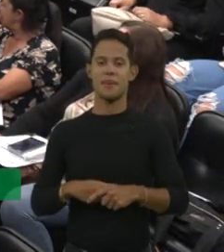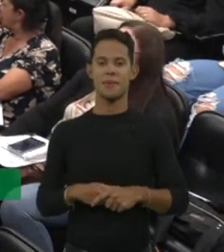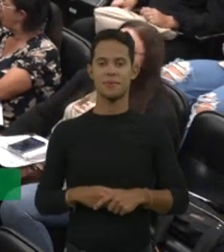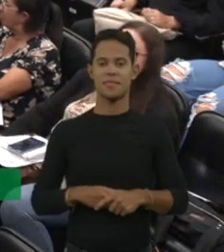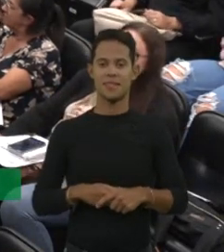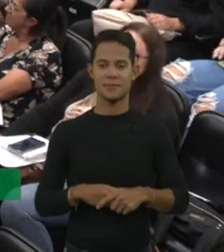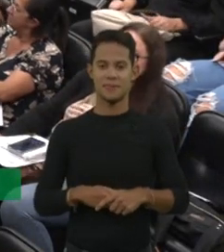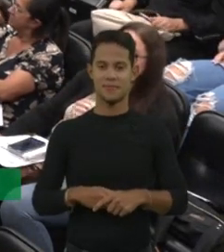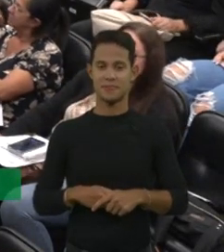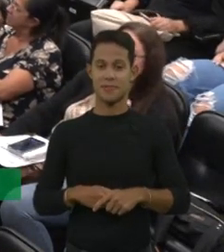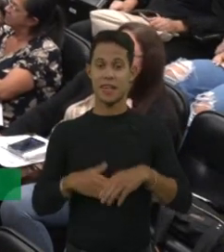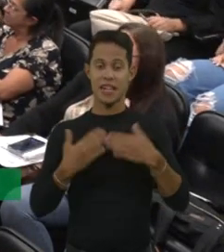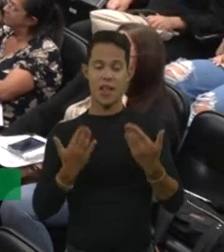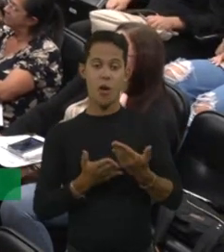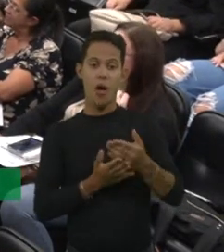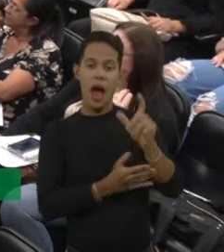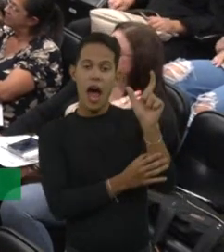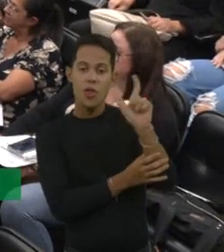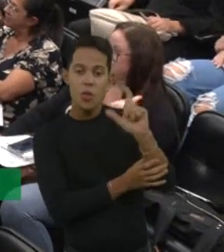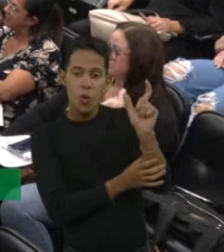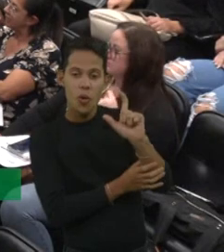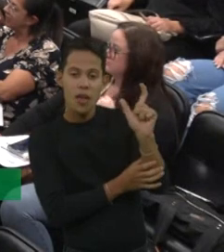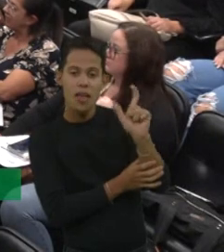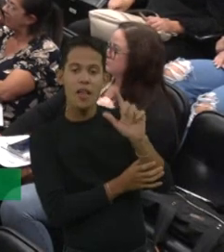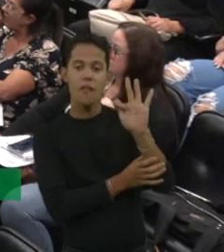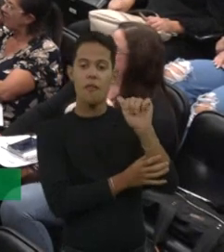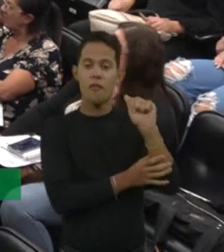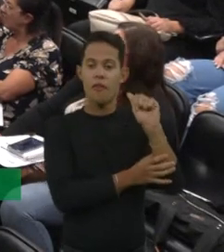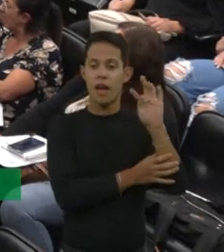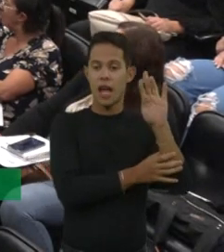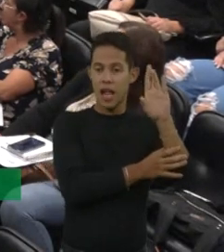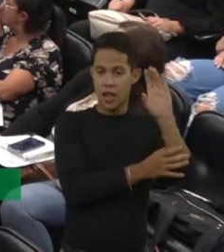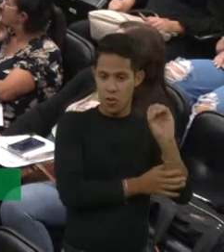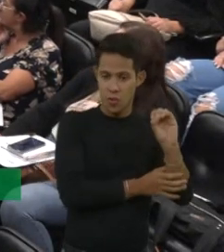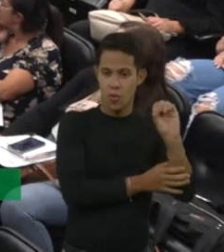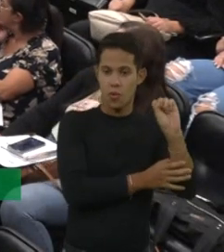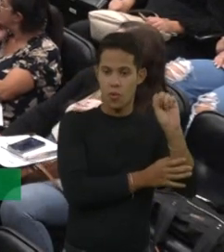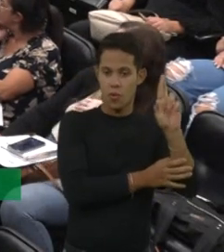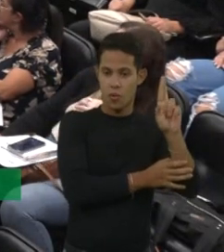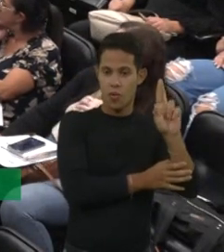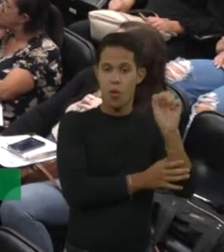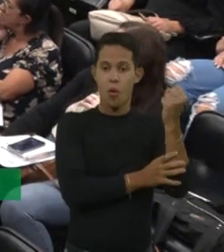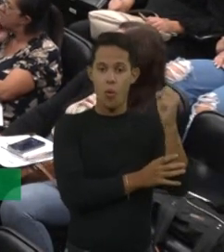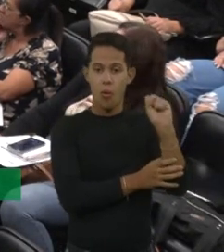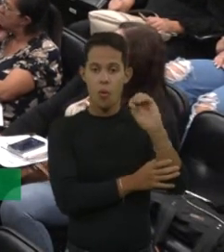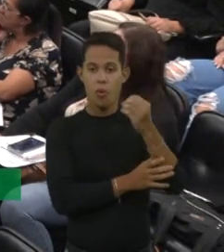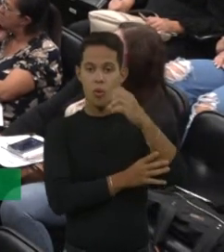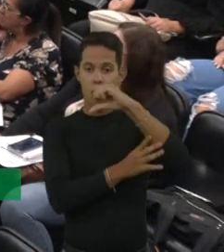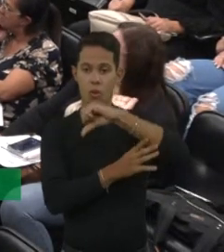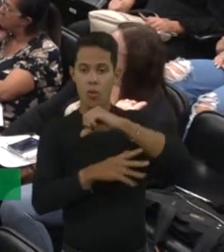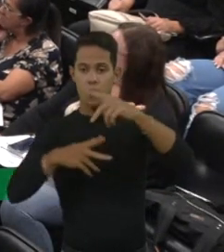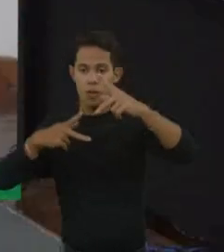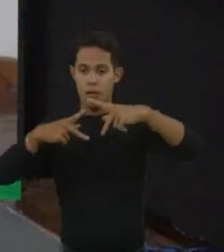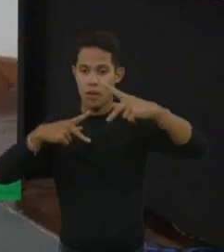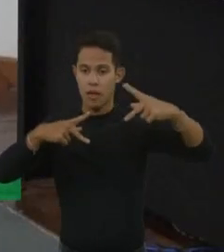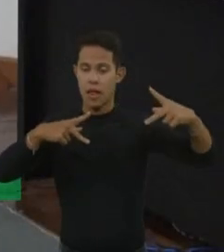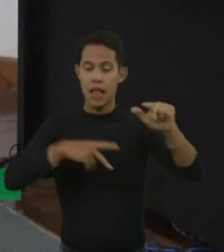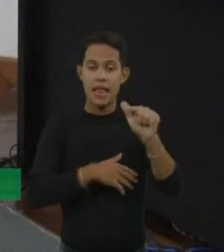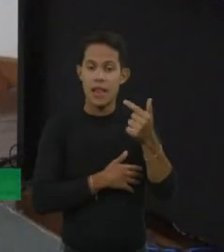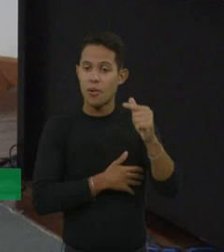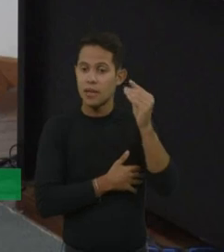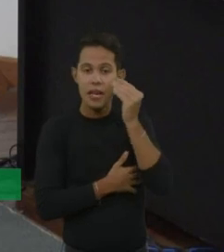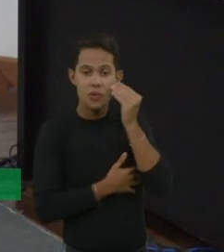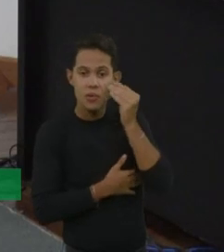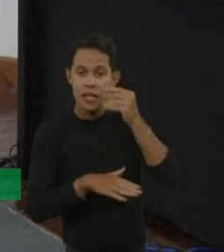A dosagem do fator 8 ou 9 das outras proteínas de coagulação não é por cromatografia, não está no teste do pezinho. Tem que